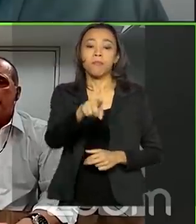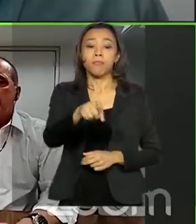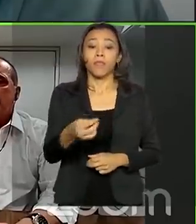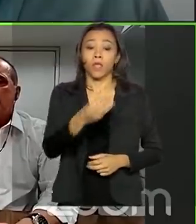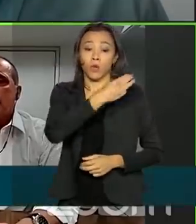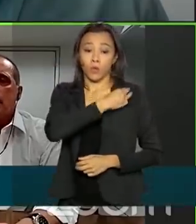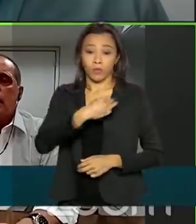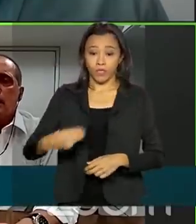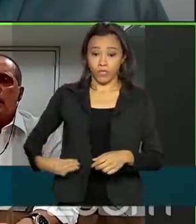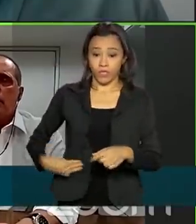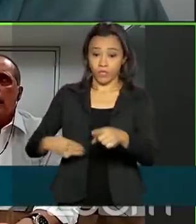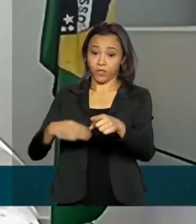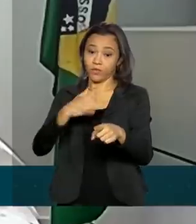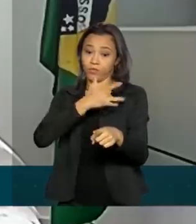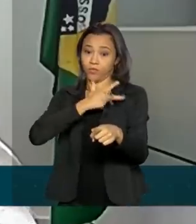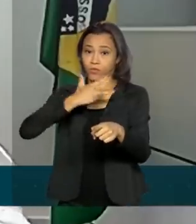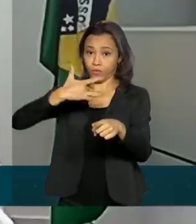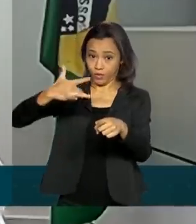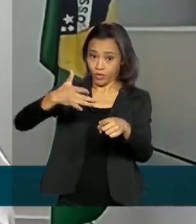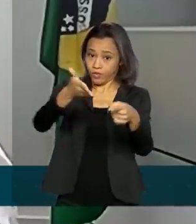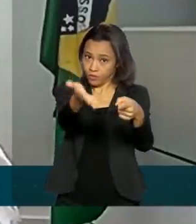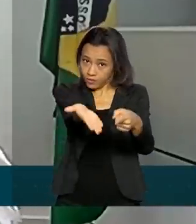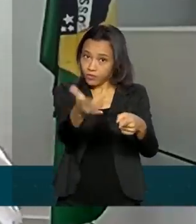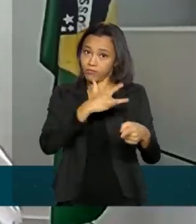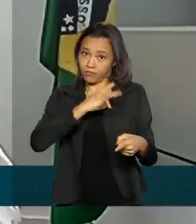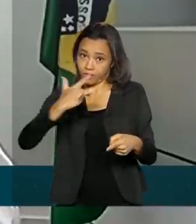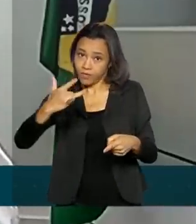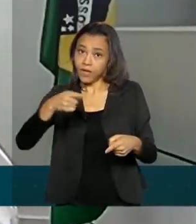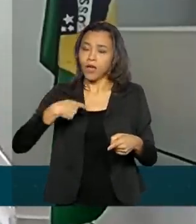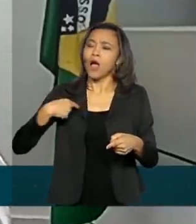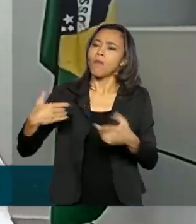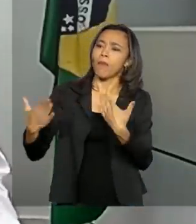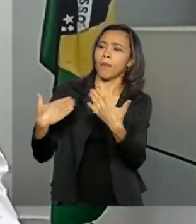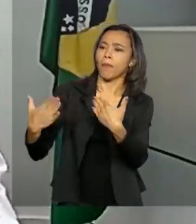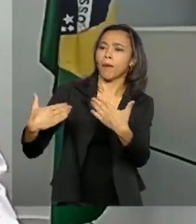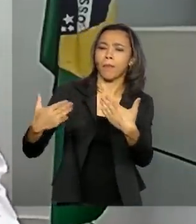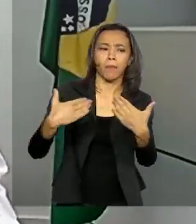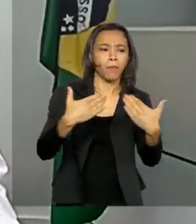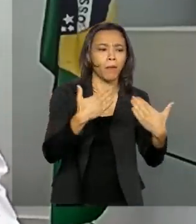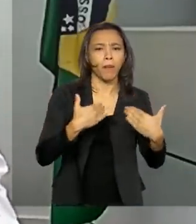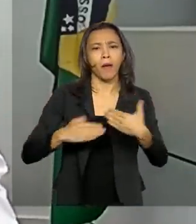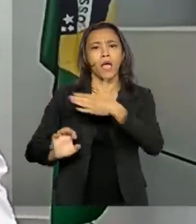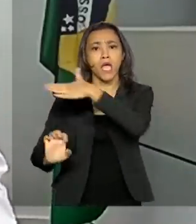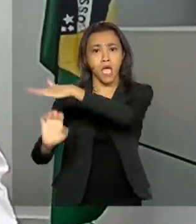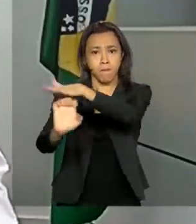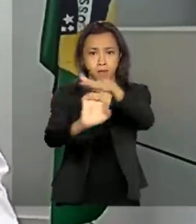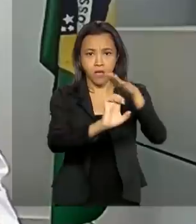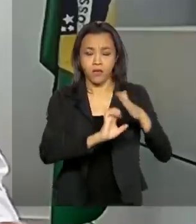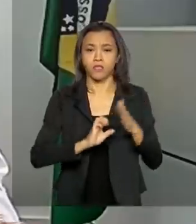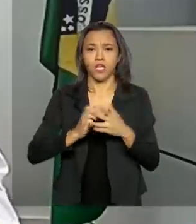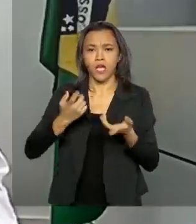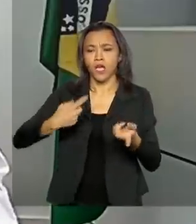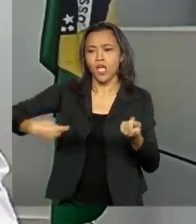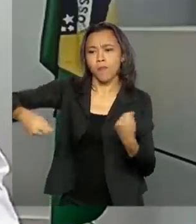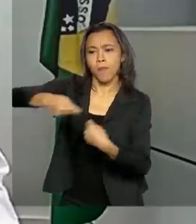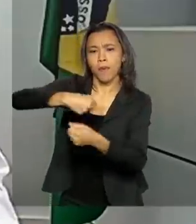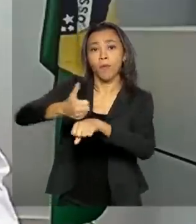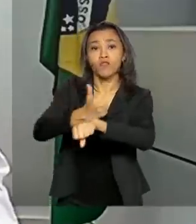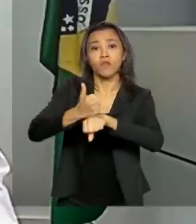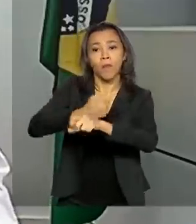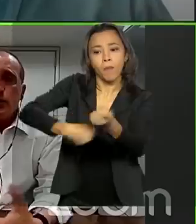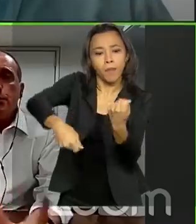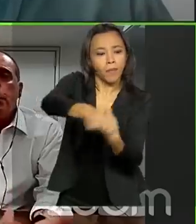Cidadania, Onyx Lorenzoni, abriu a conversa com empresários e economistas atualizando o número dos primeiros